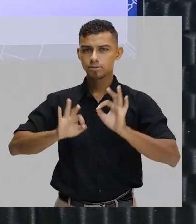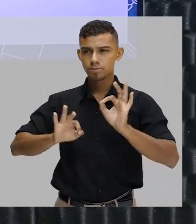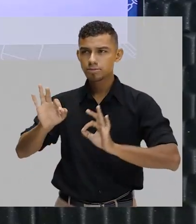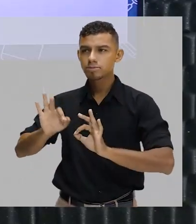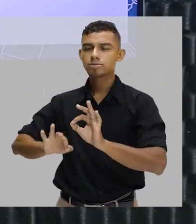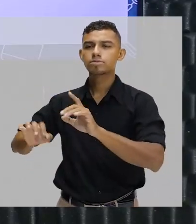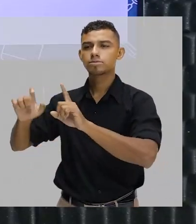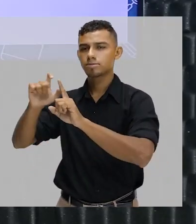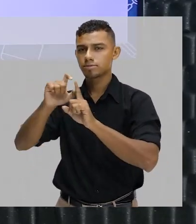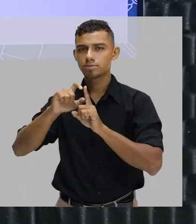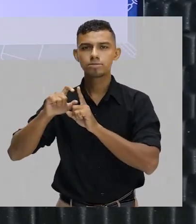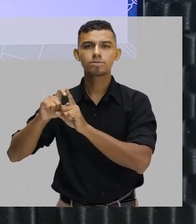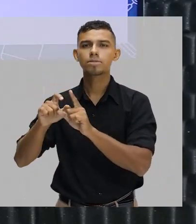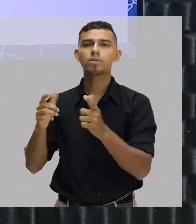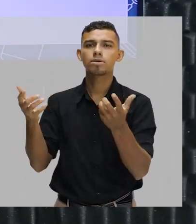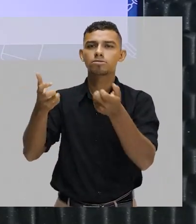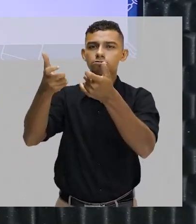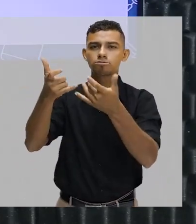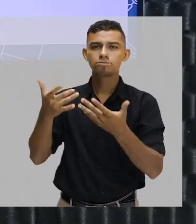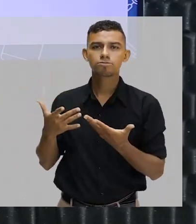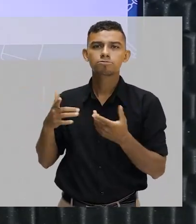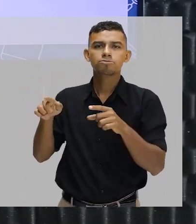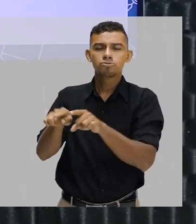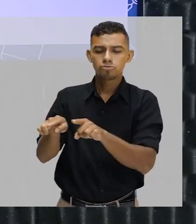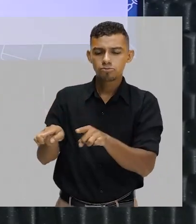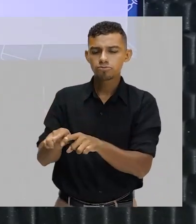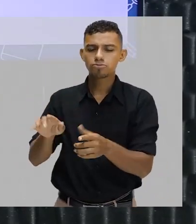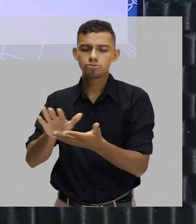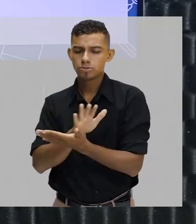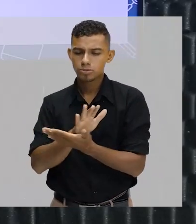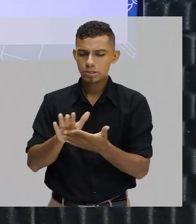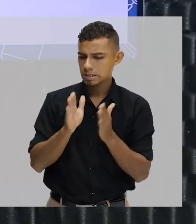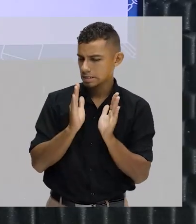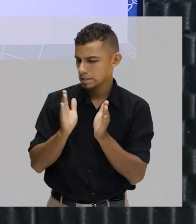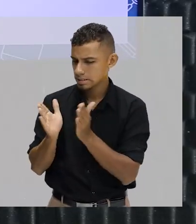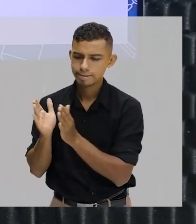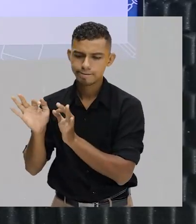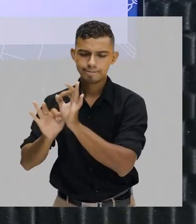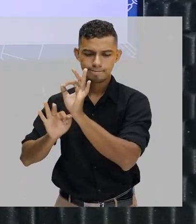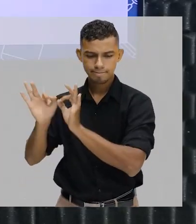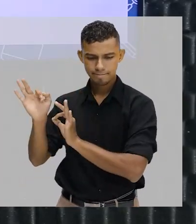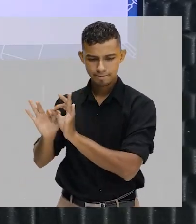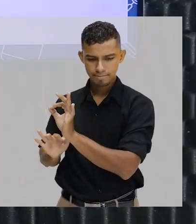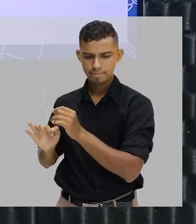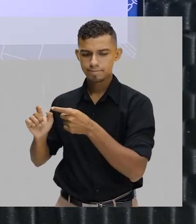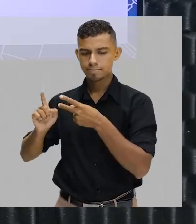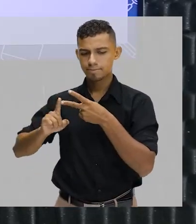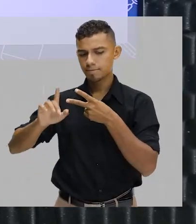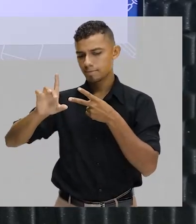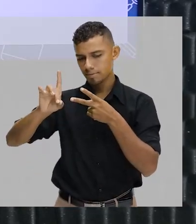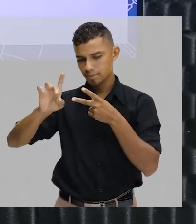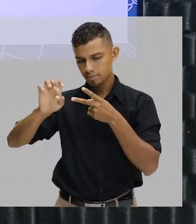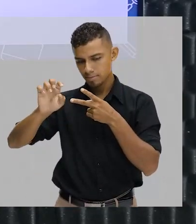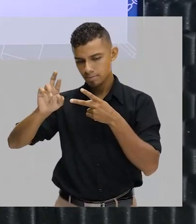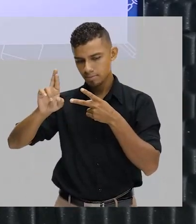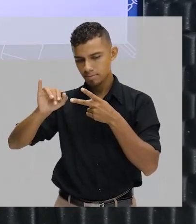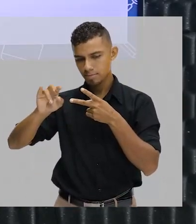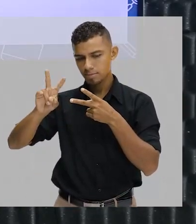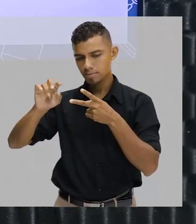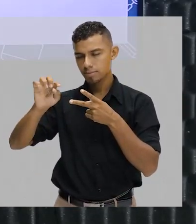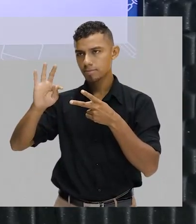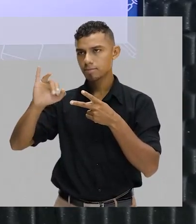de palavras. Vamos falar especificamente de alguns processos. Derivation, que é a derivação ou